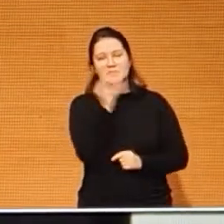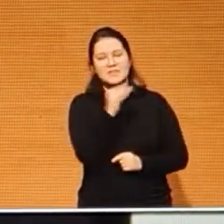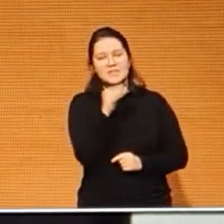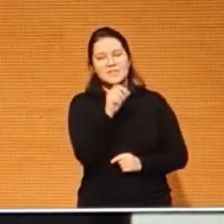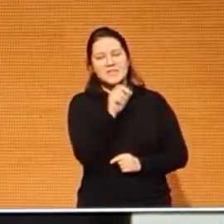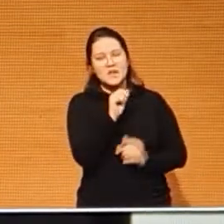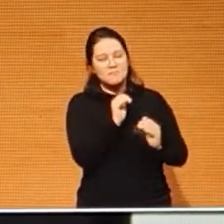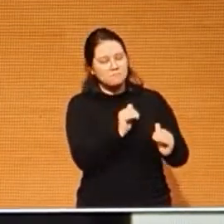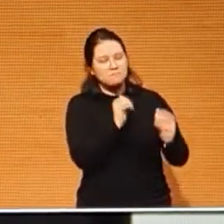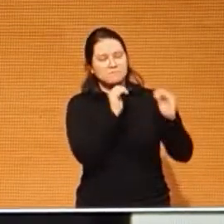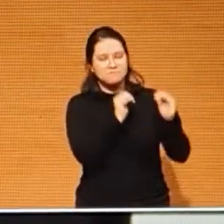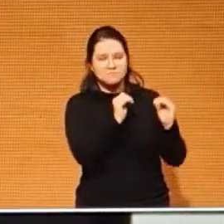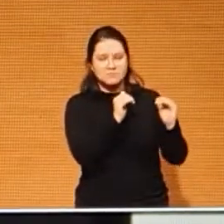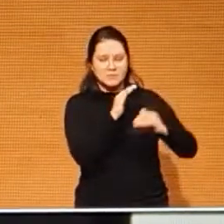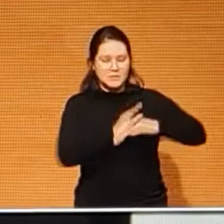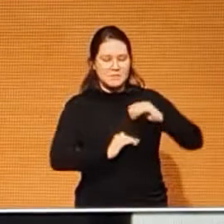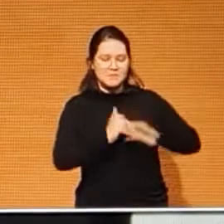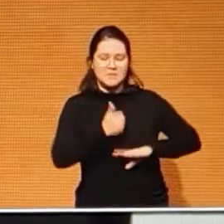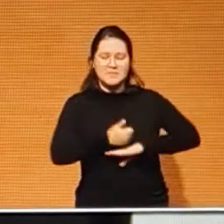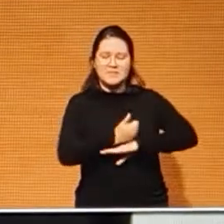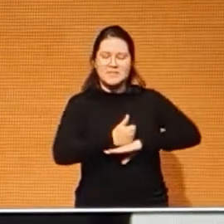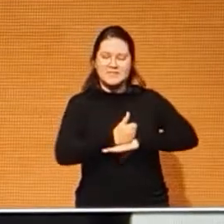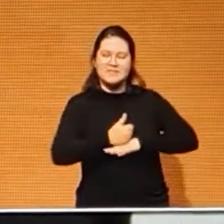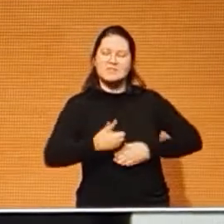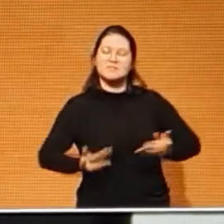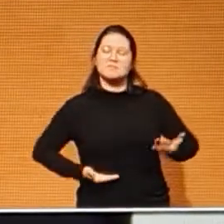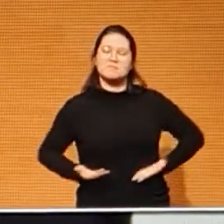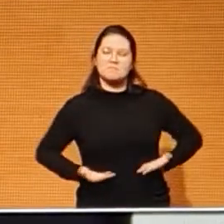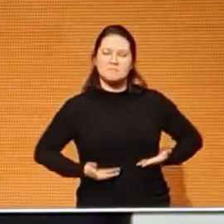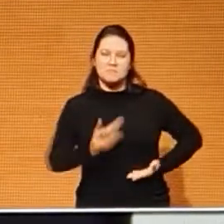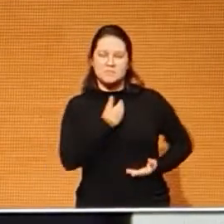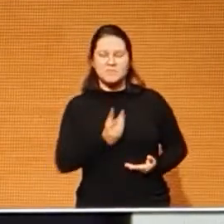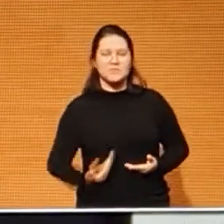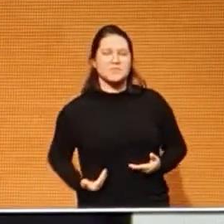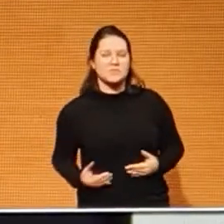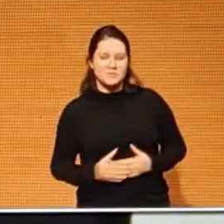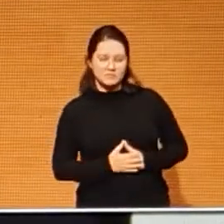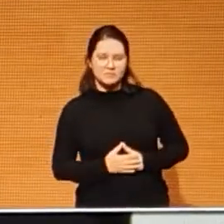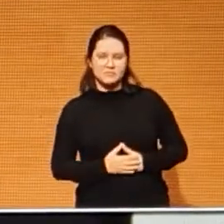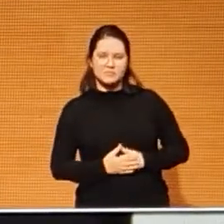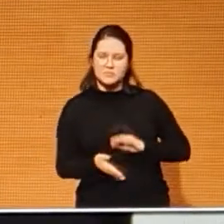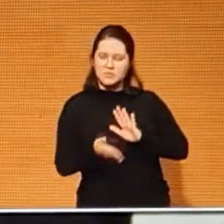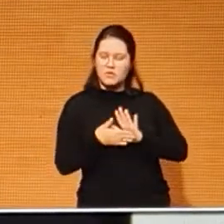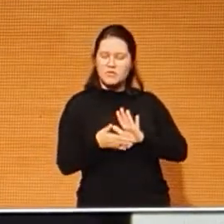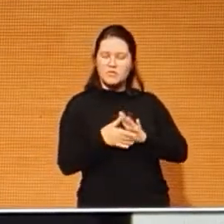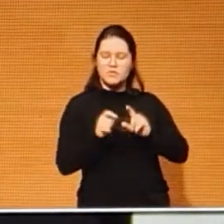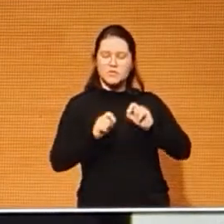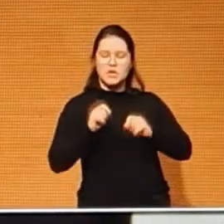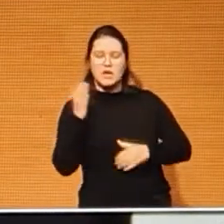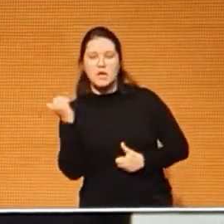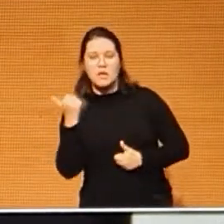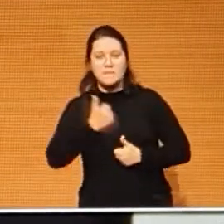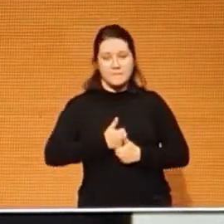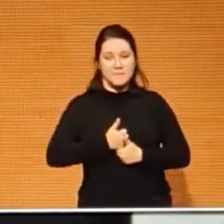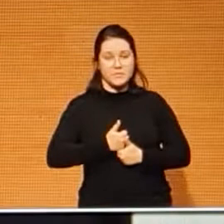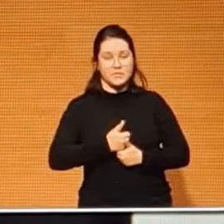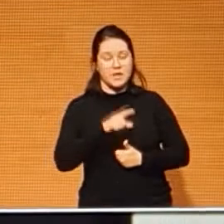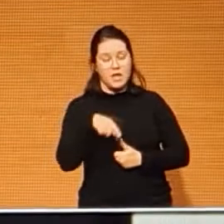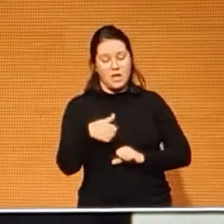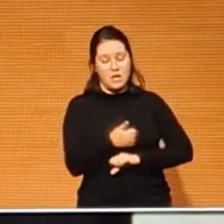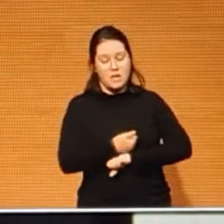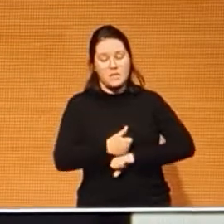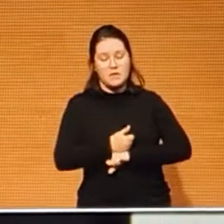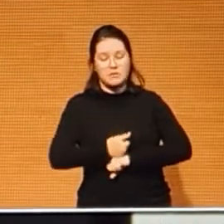e profissionalização do serviço público. Aliás, é uma proposta que deseja substituir a qualificação